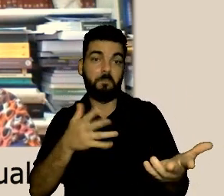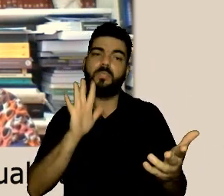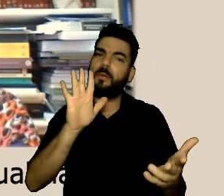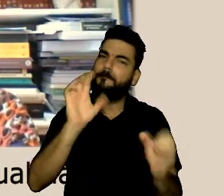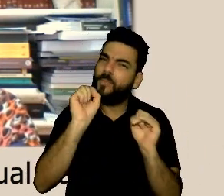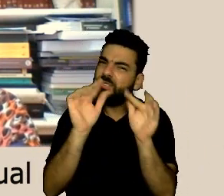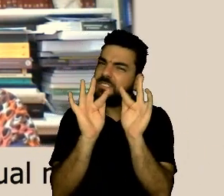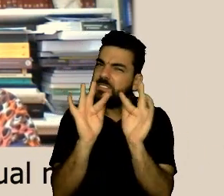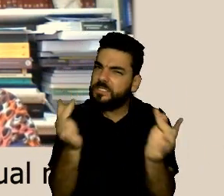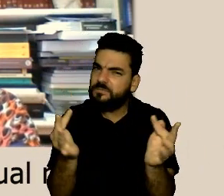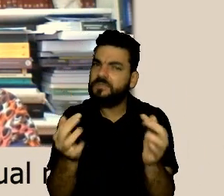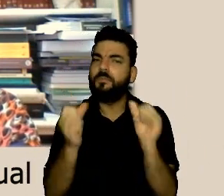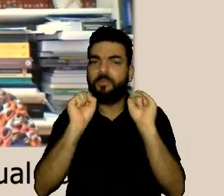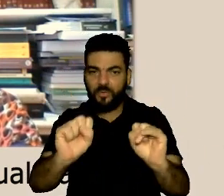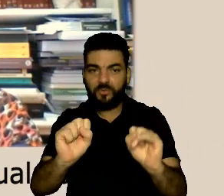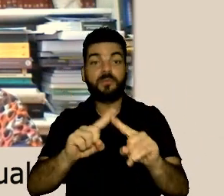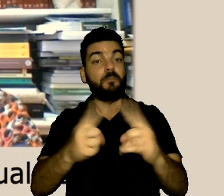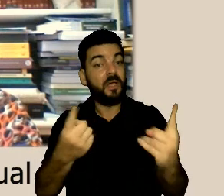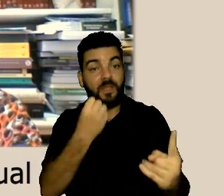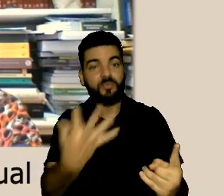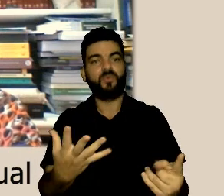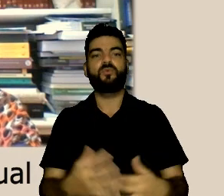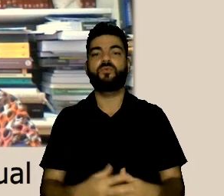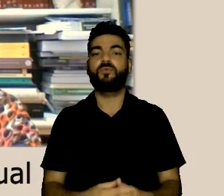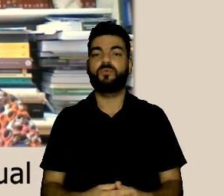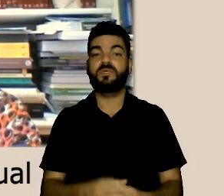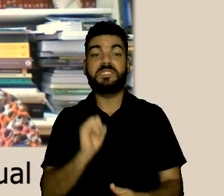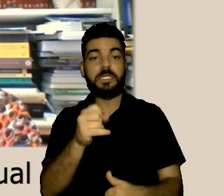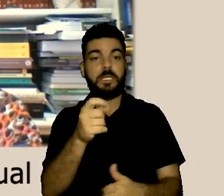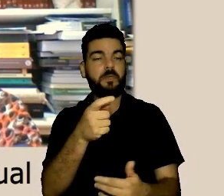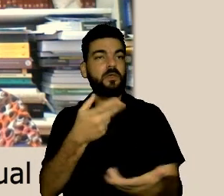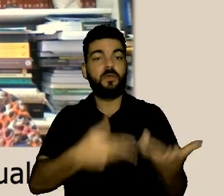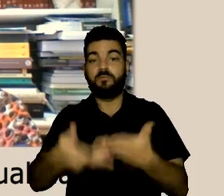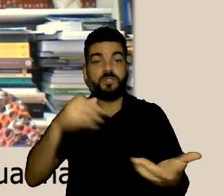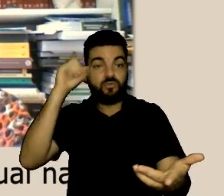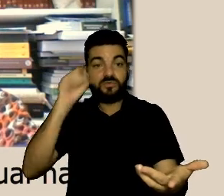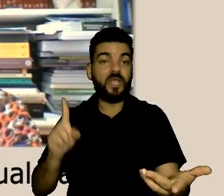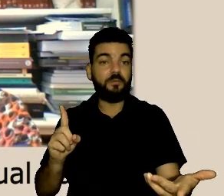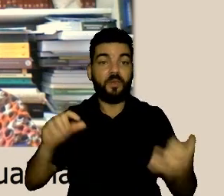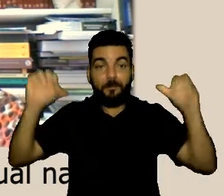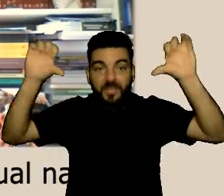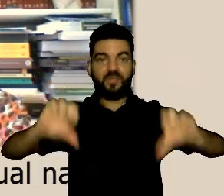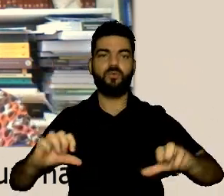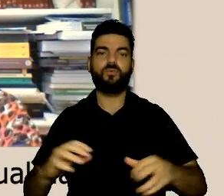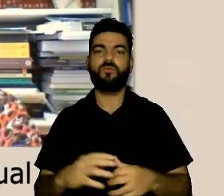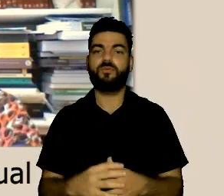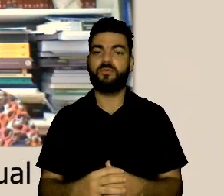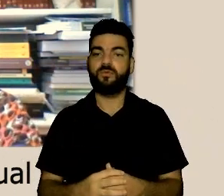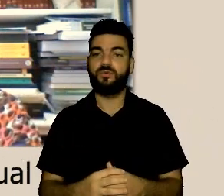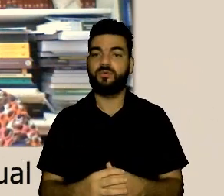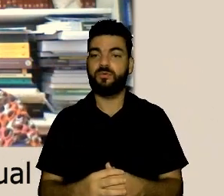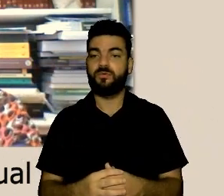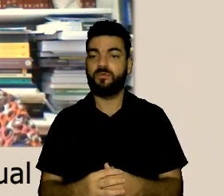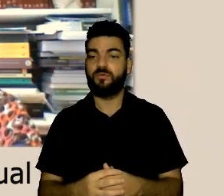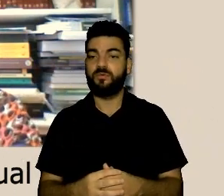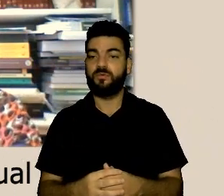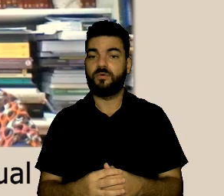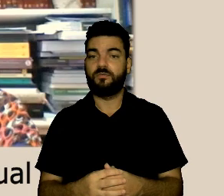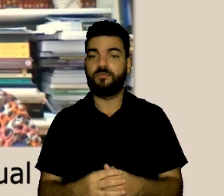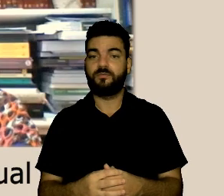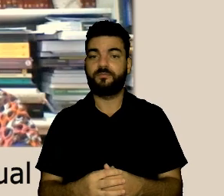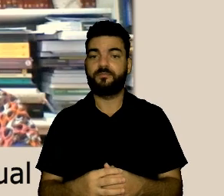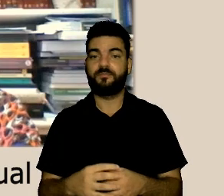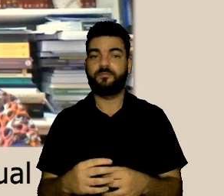comunicação não violenta aprender mediação ainda que de forma rudimentar certo quero que a gente tenha essa capacitação para justamente